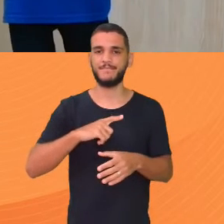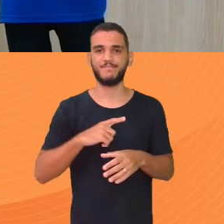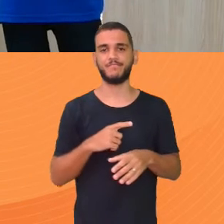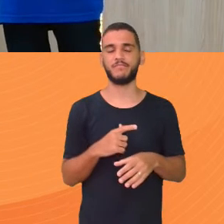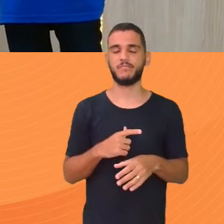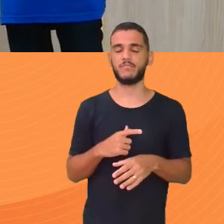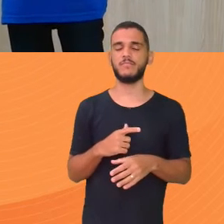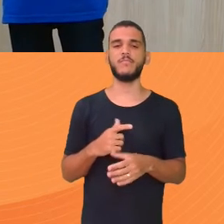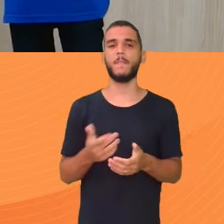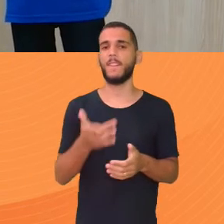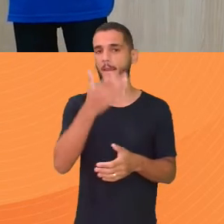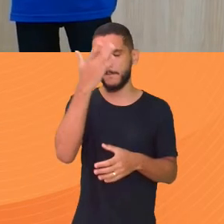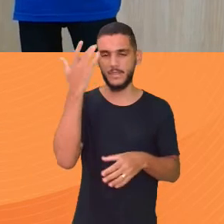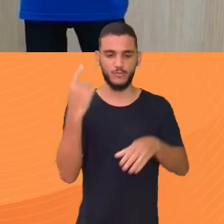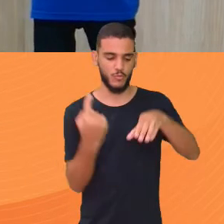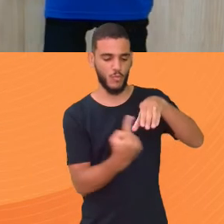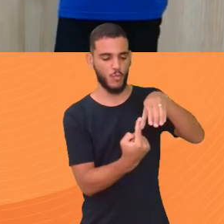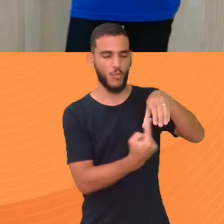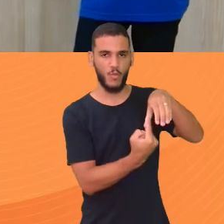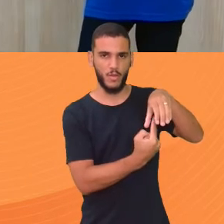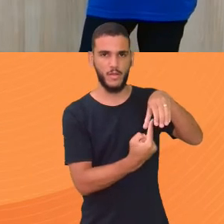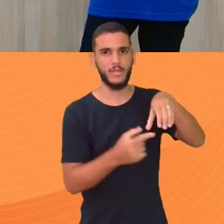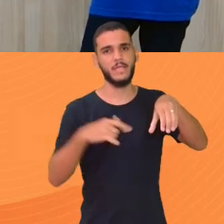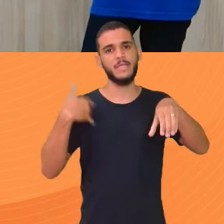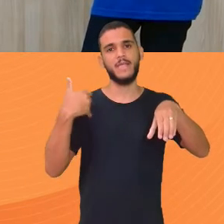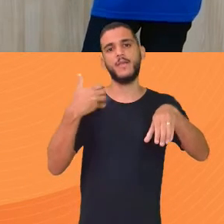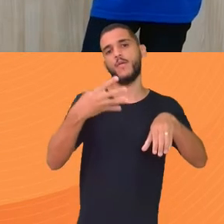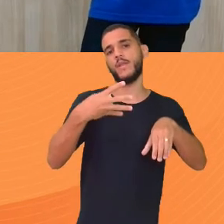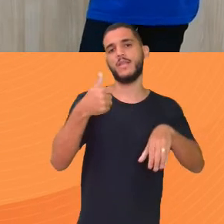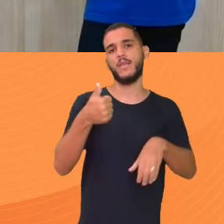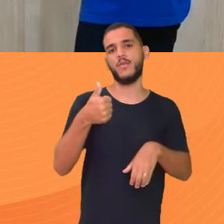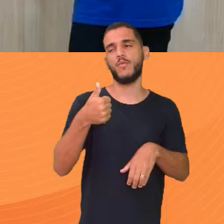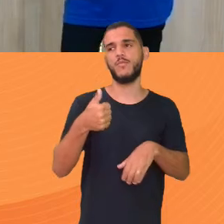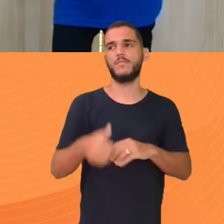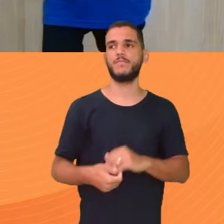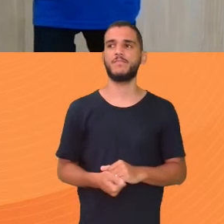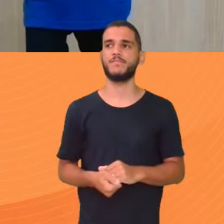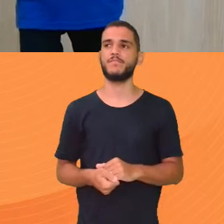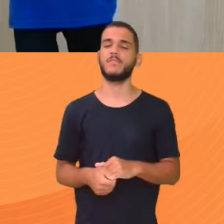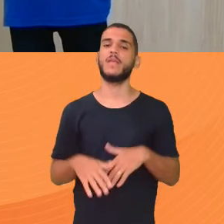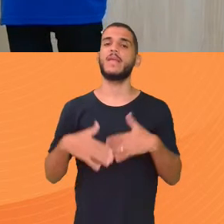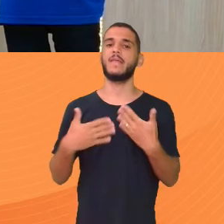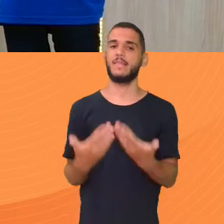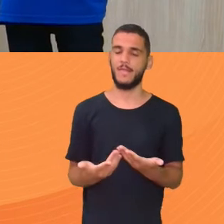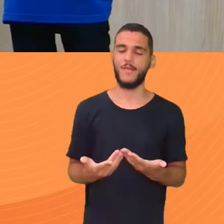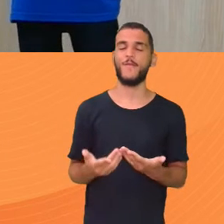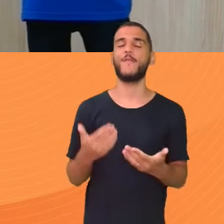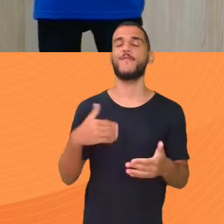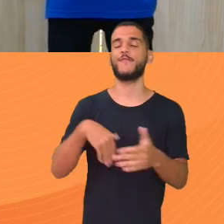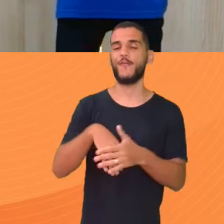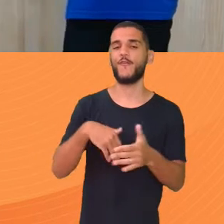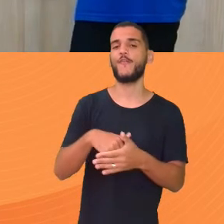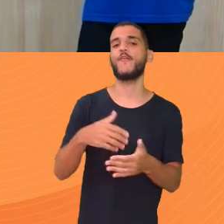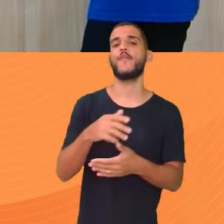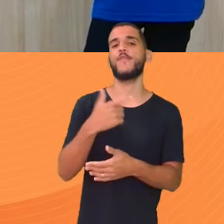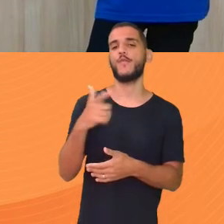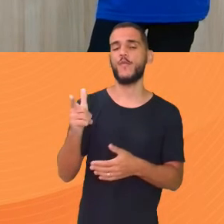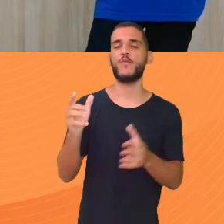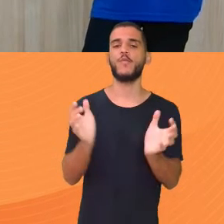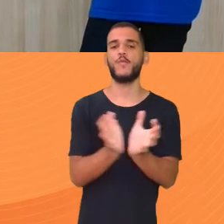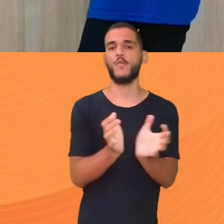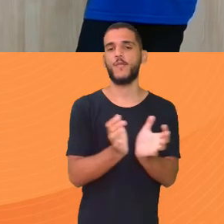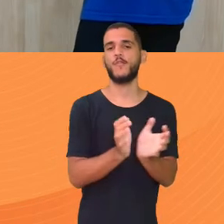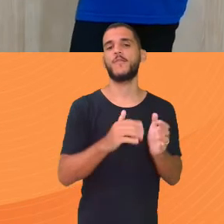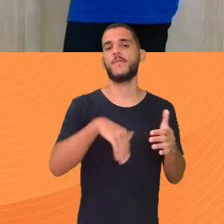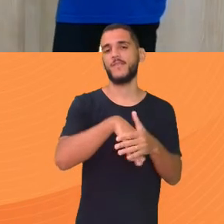bota nos comentários Você vai saber o nome do goleiro Aí Tá bom Inclusive ele foi goleiro Reserva do Palmeiras Tá bom Jogou a Estou dando algumas dicas Para